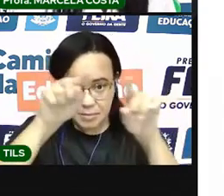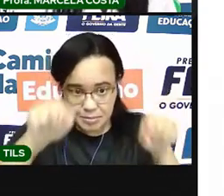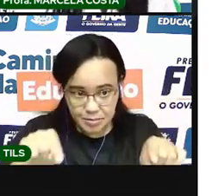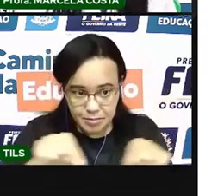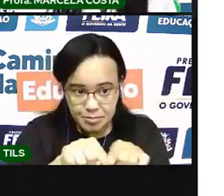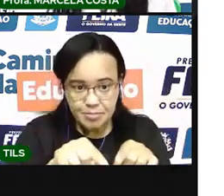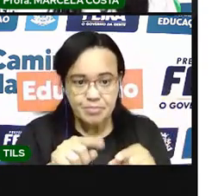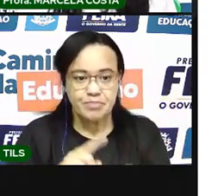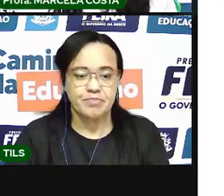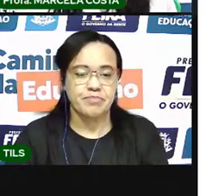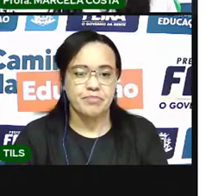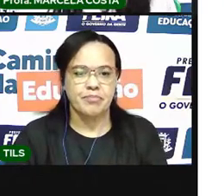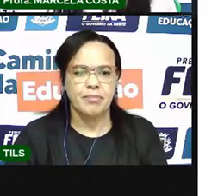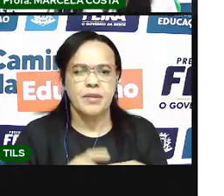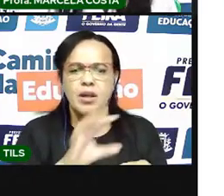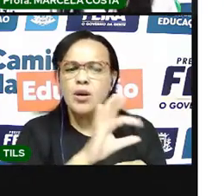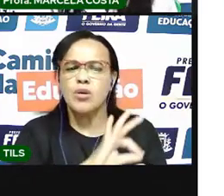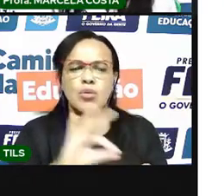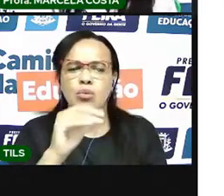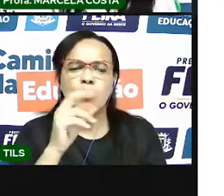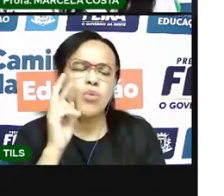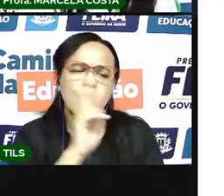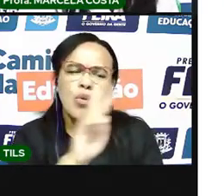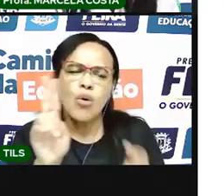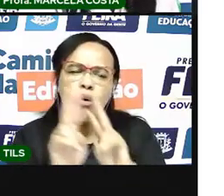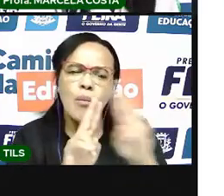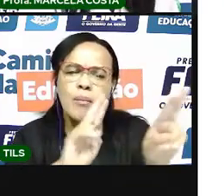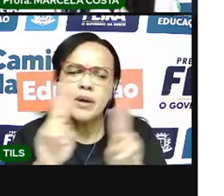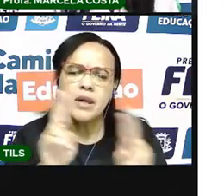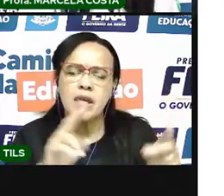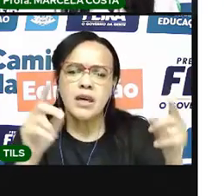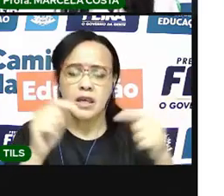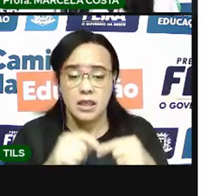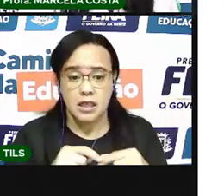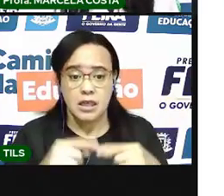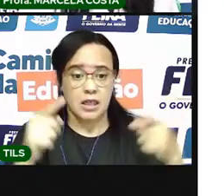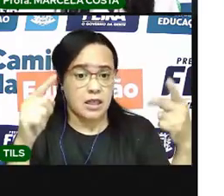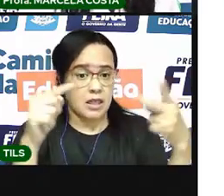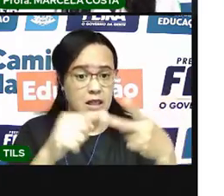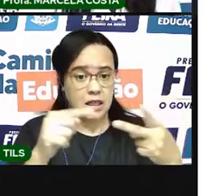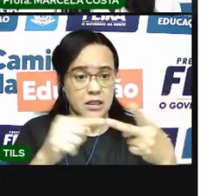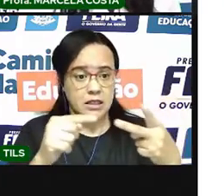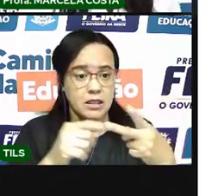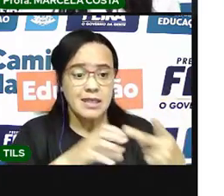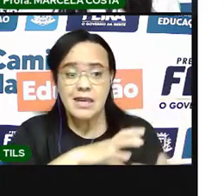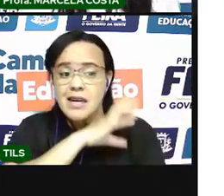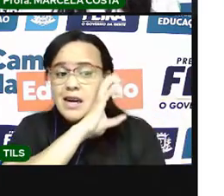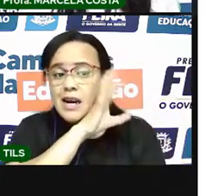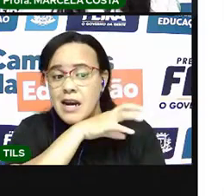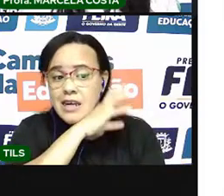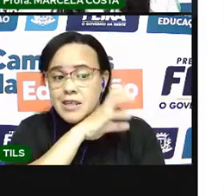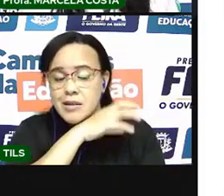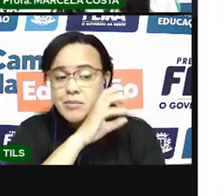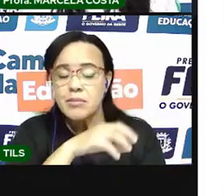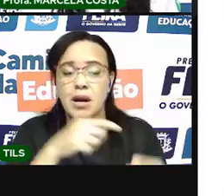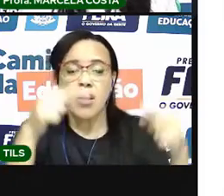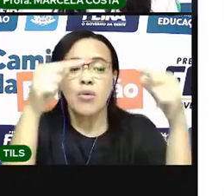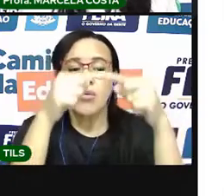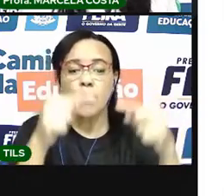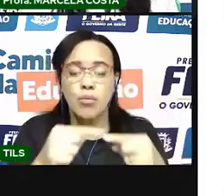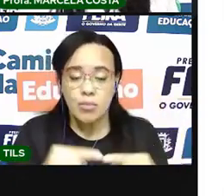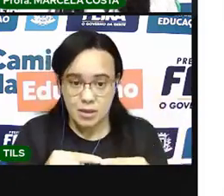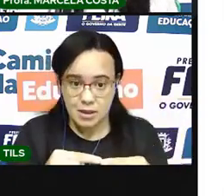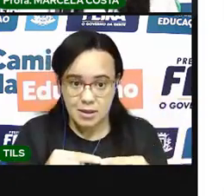Desses nomes aqui, quais são nomes de animais? Você vai colocar na segunda